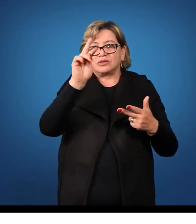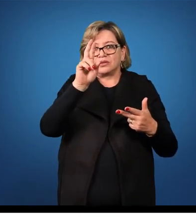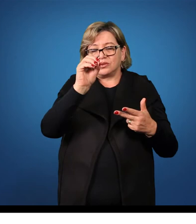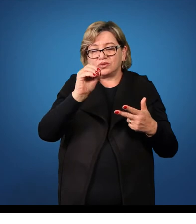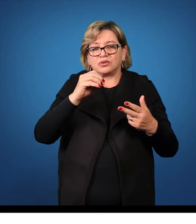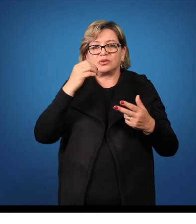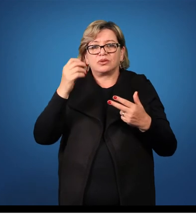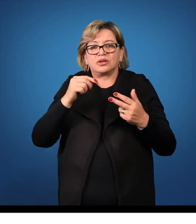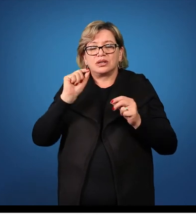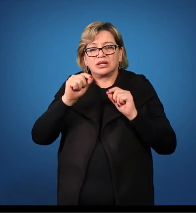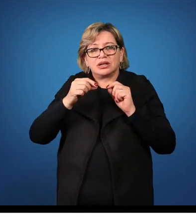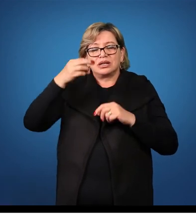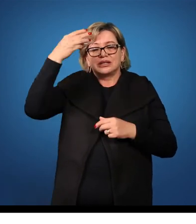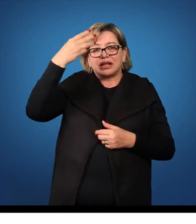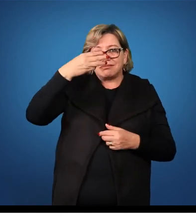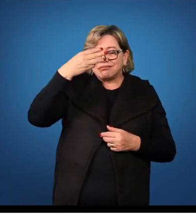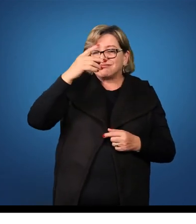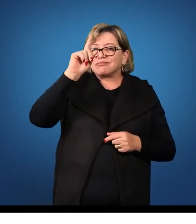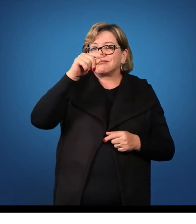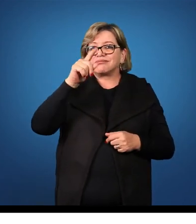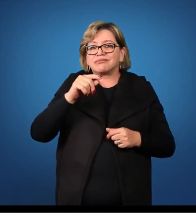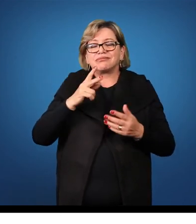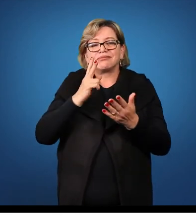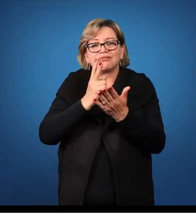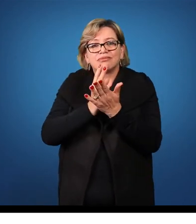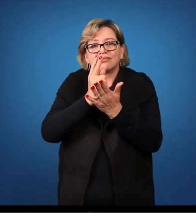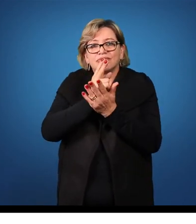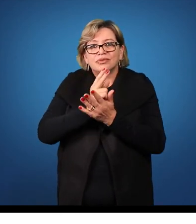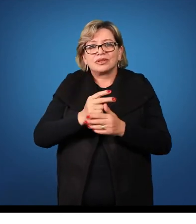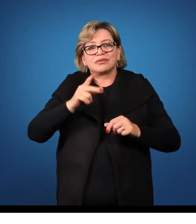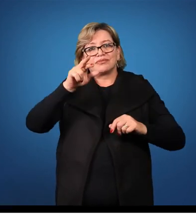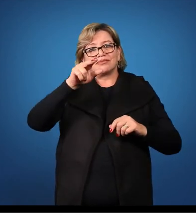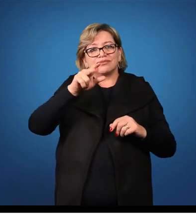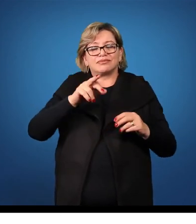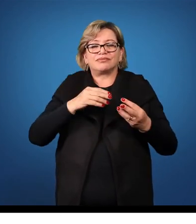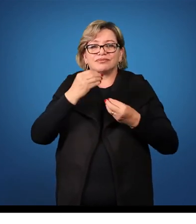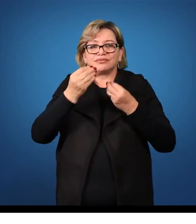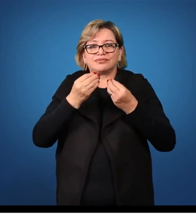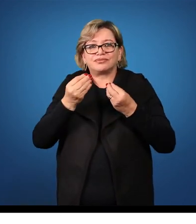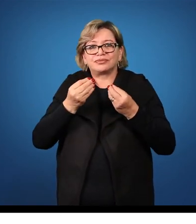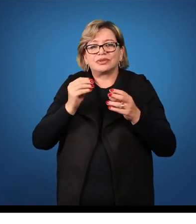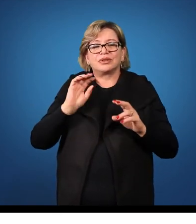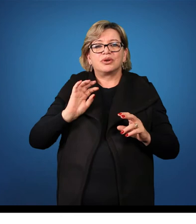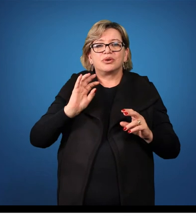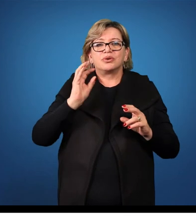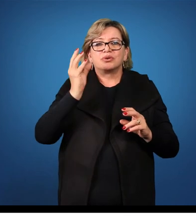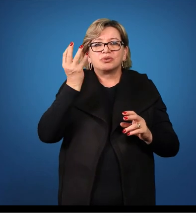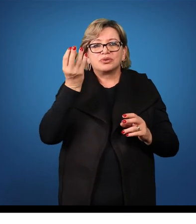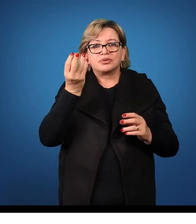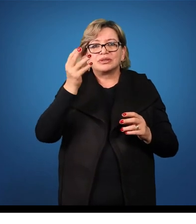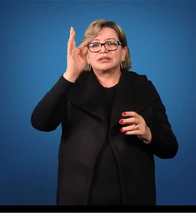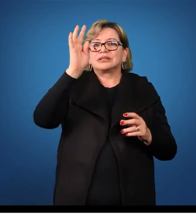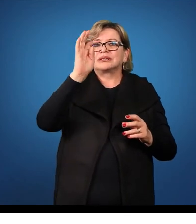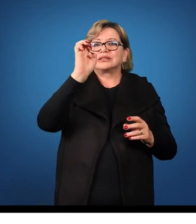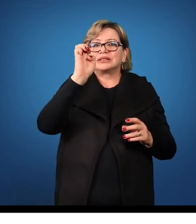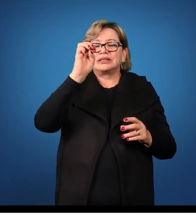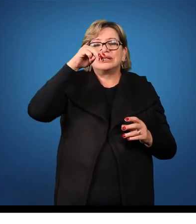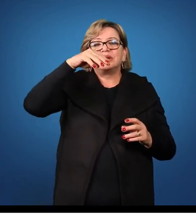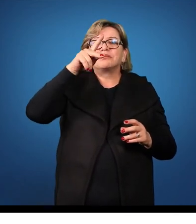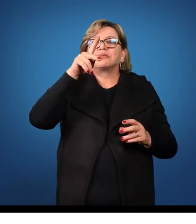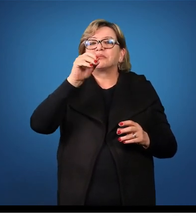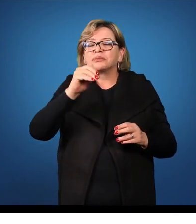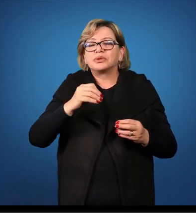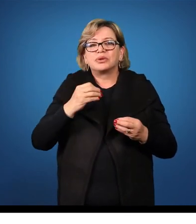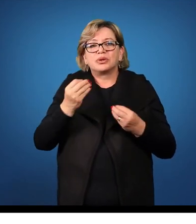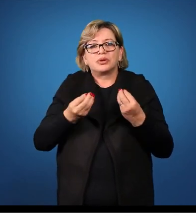o neutro na terceira declinação, ele segue a declinação de tempos tempórios. Como que